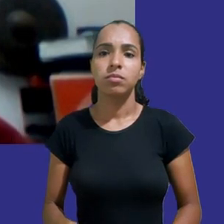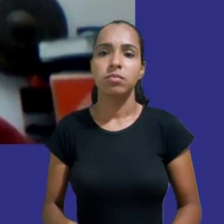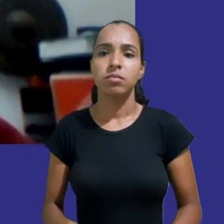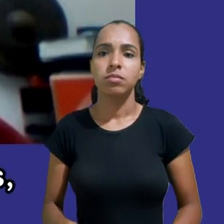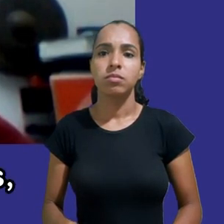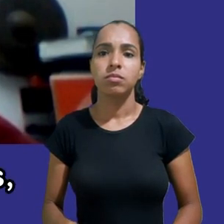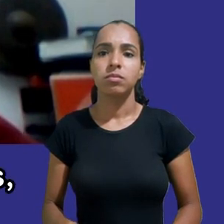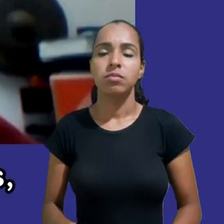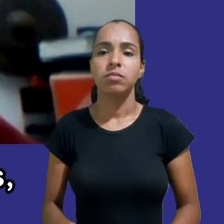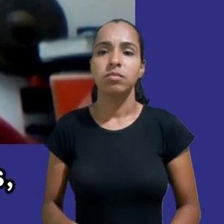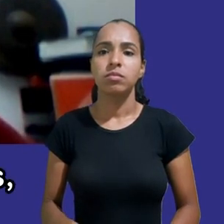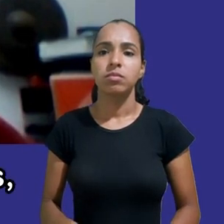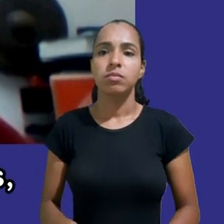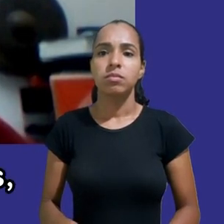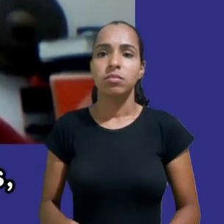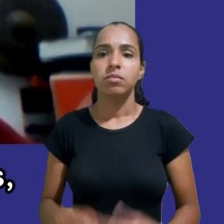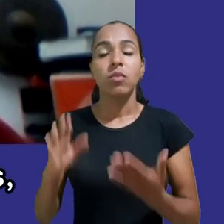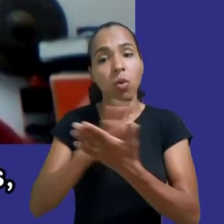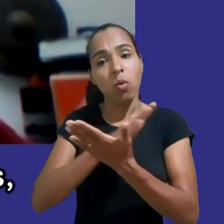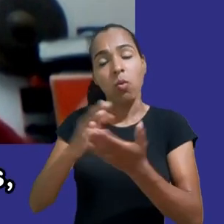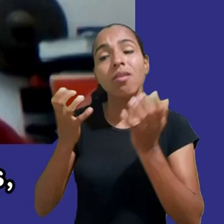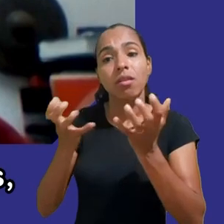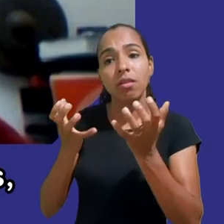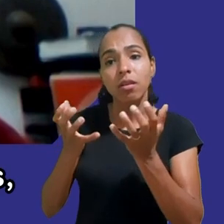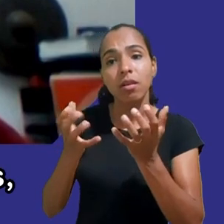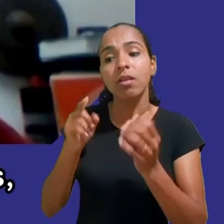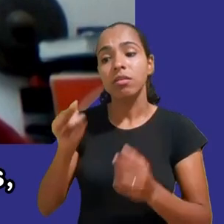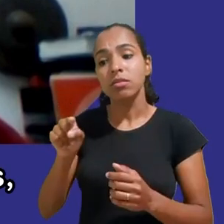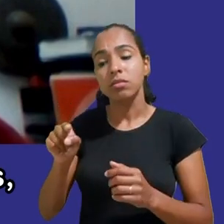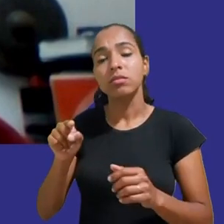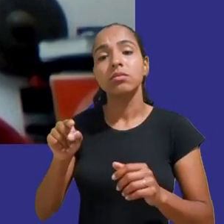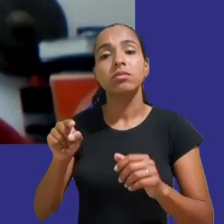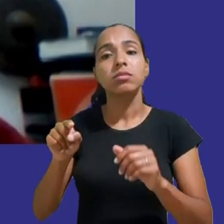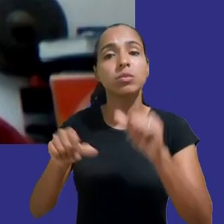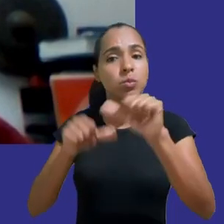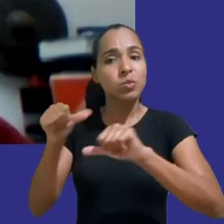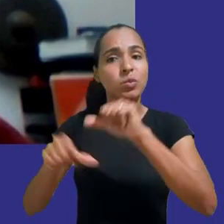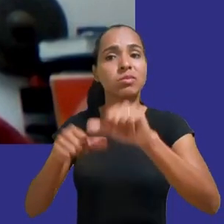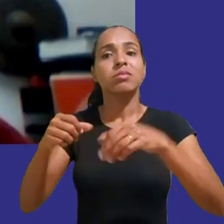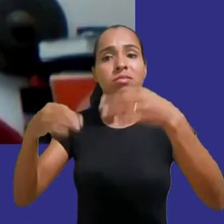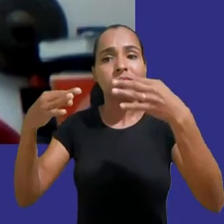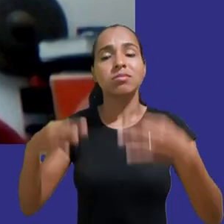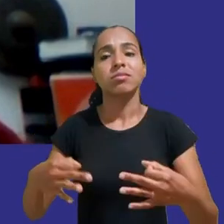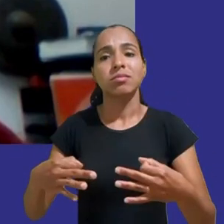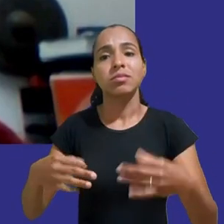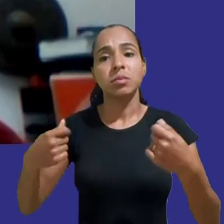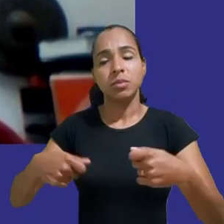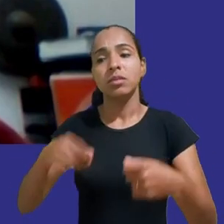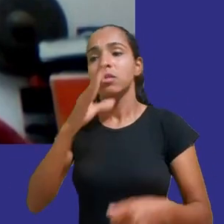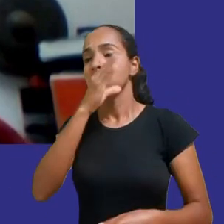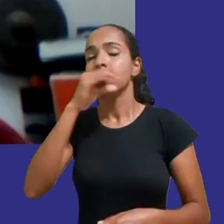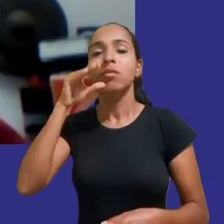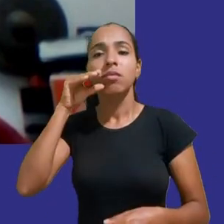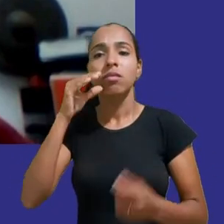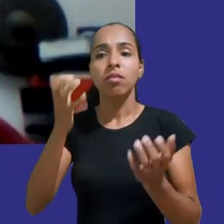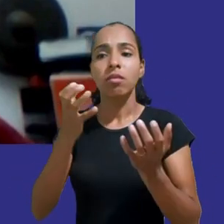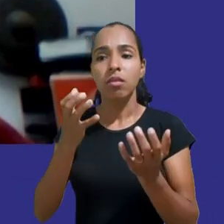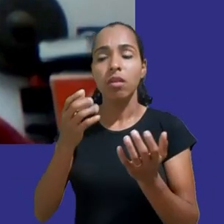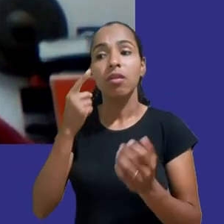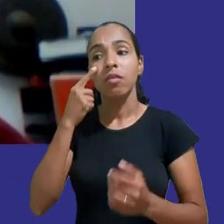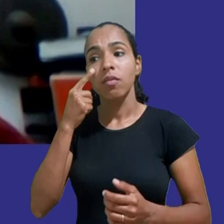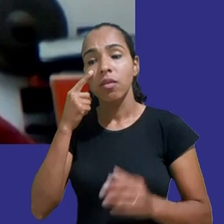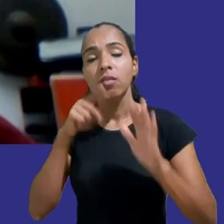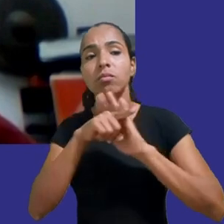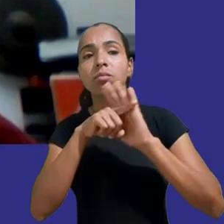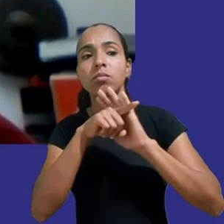a opção de consentimento deveria estar disponível aos adultos quando eles desejarem não deveria ser responsabilidade